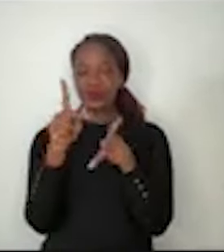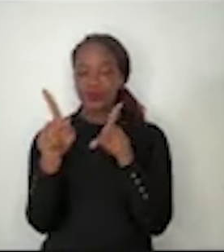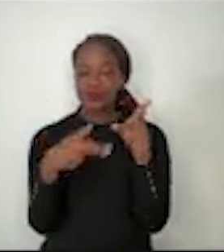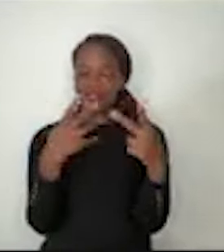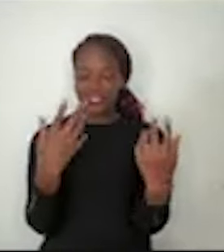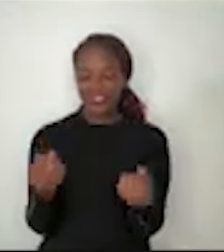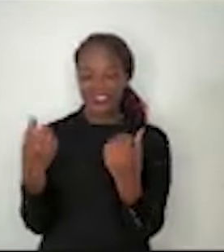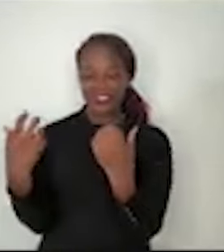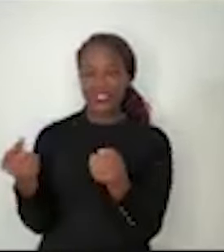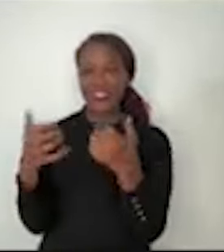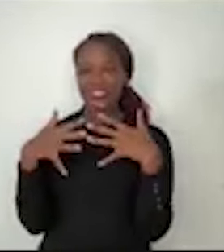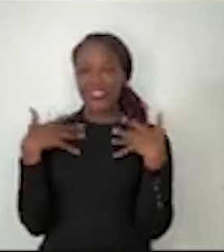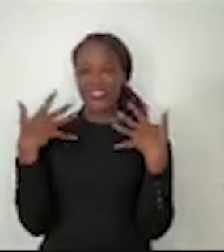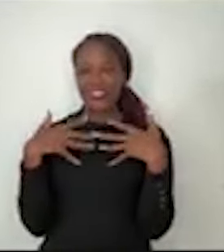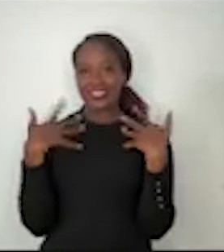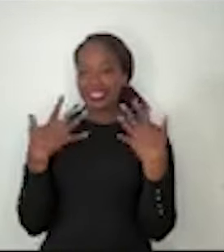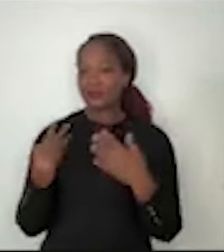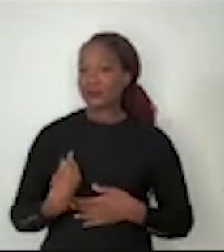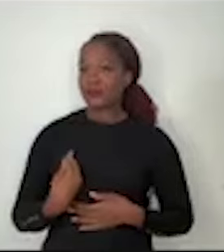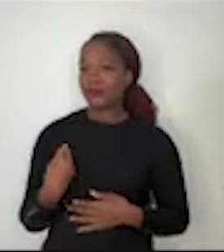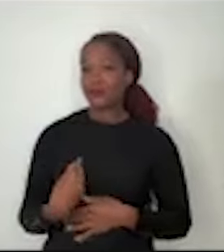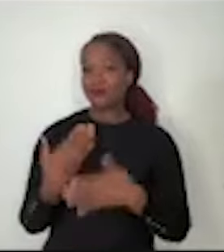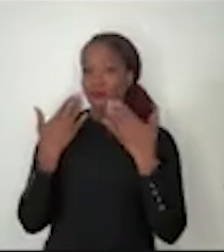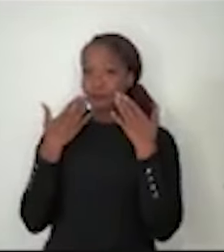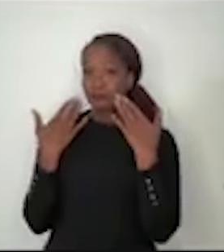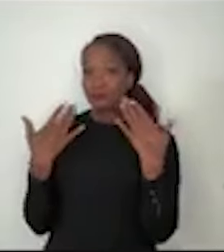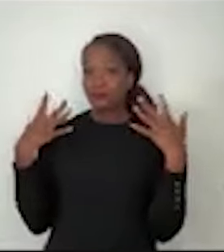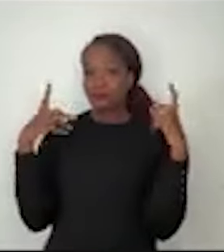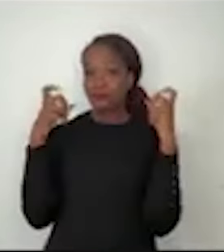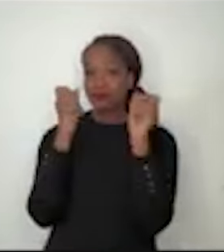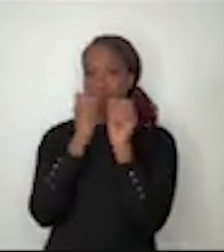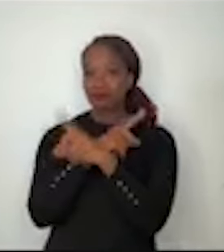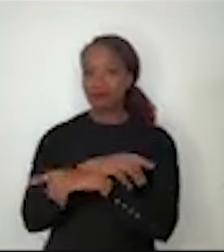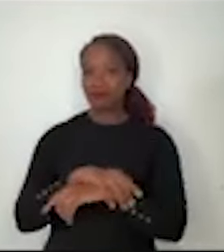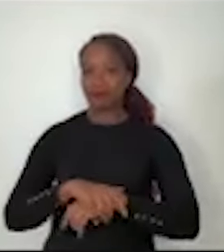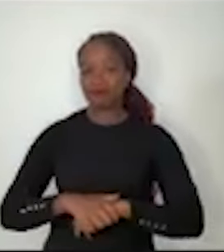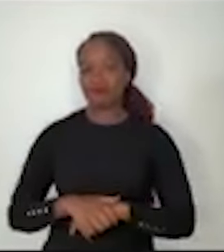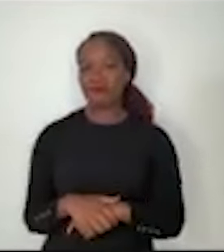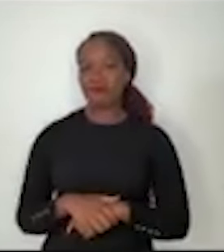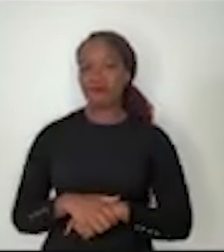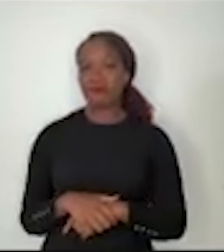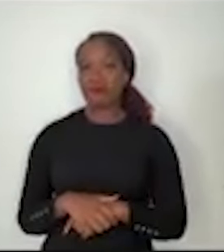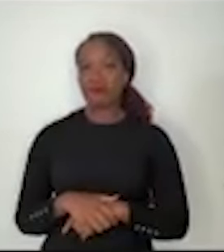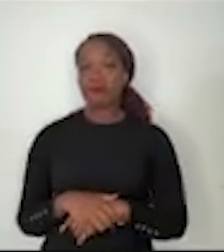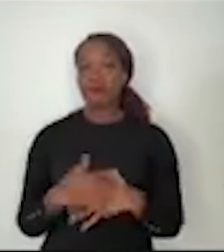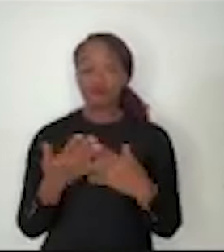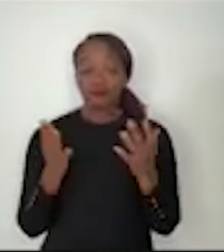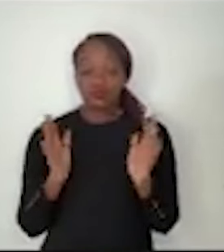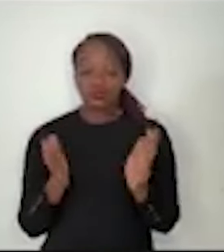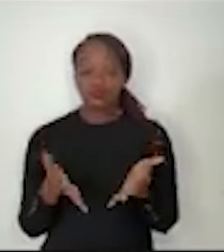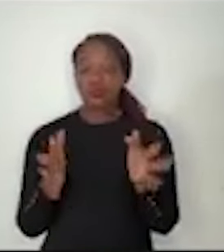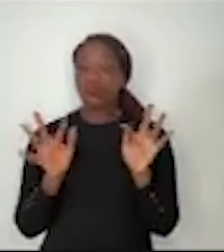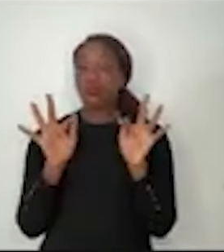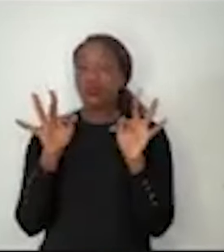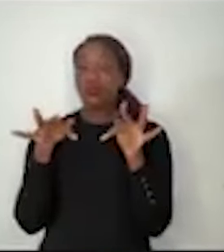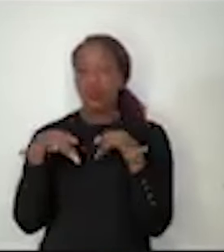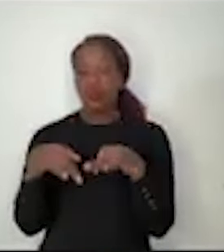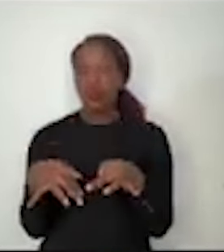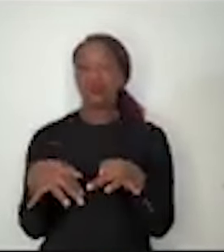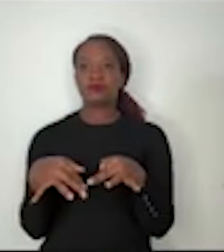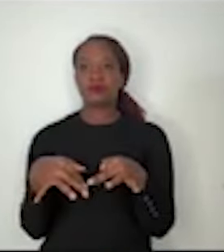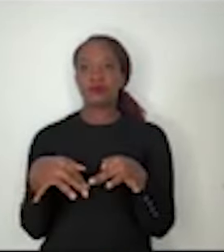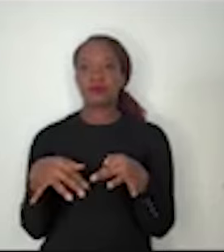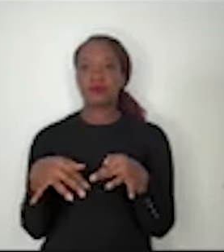de viver, apesar de todas as dificuldades. Eu chego aqui ao capítulo final, Caroline, para concluir um pouquinho antes até